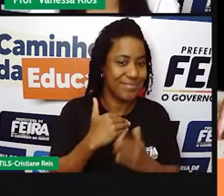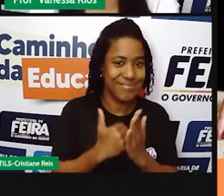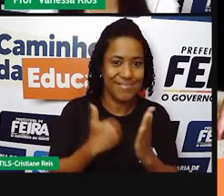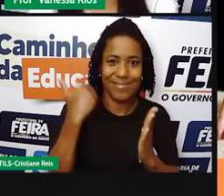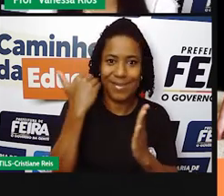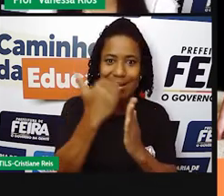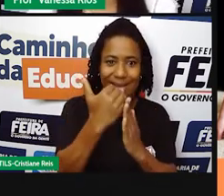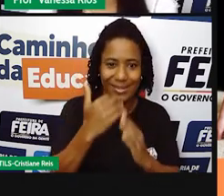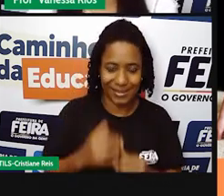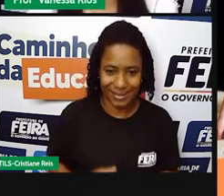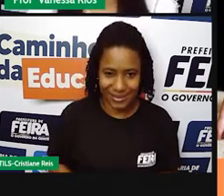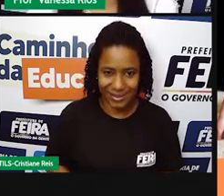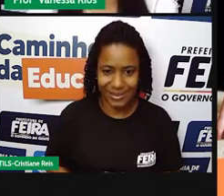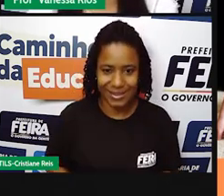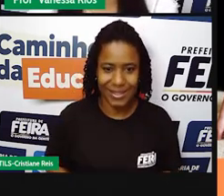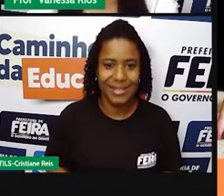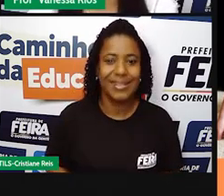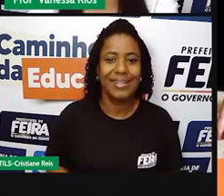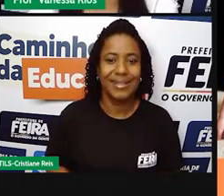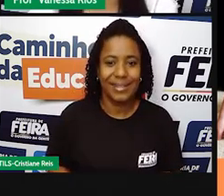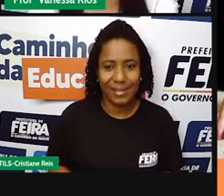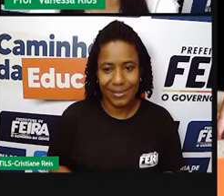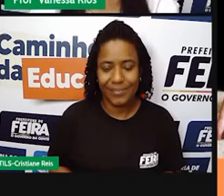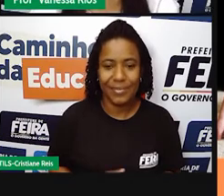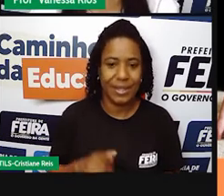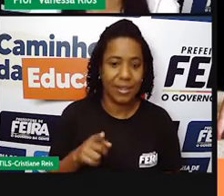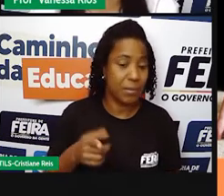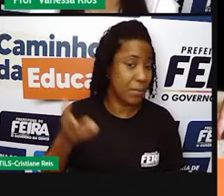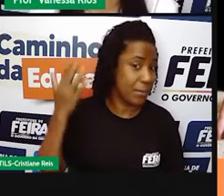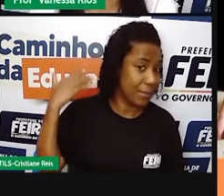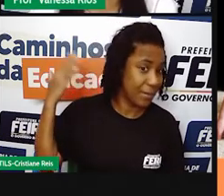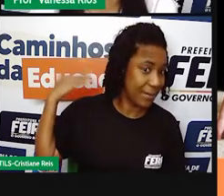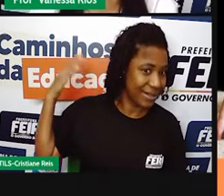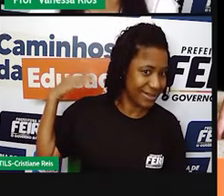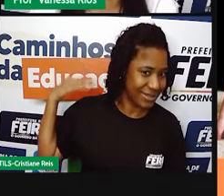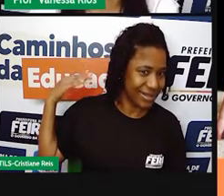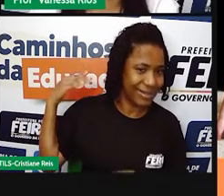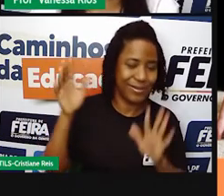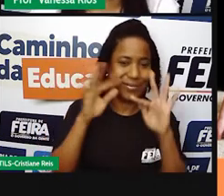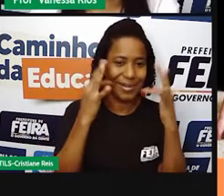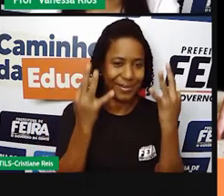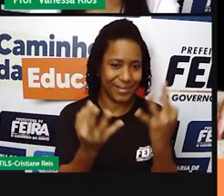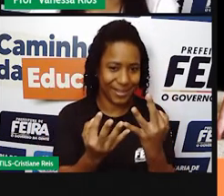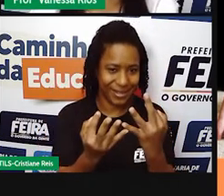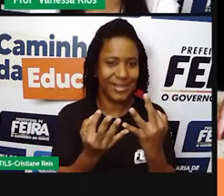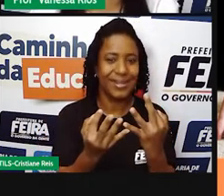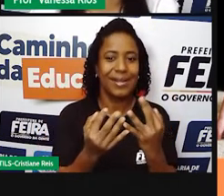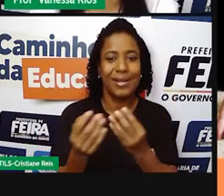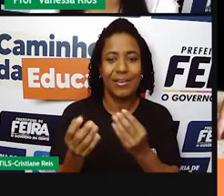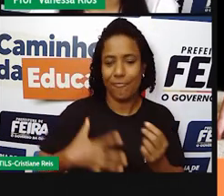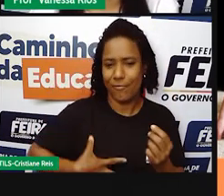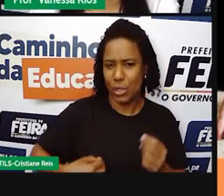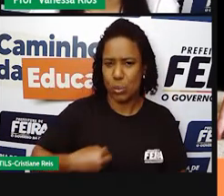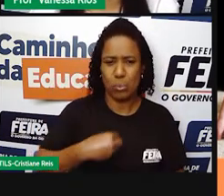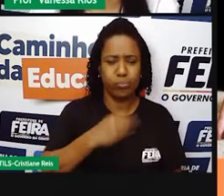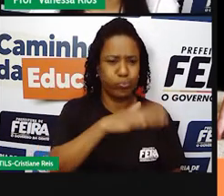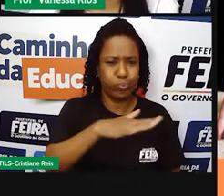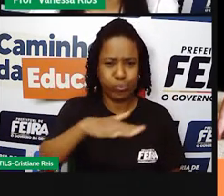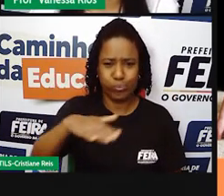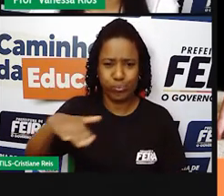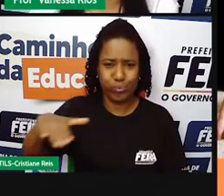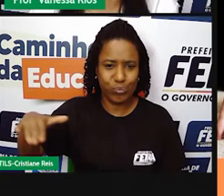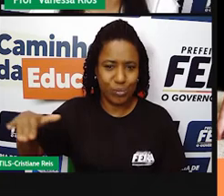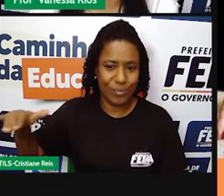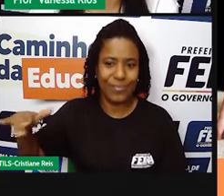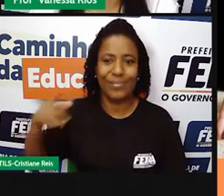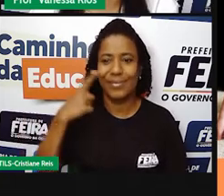gente observar na organização familiar um número grande aí de filhos, né? Essa família